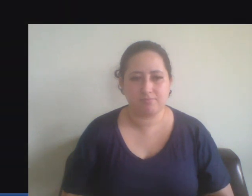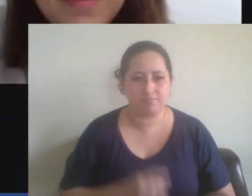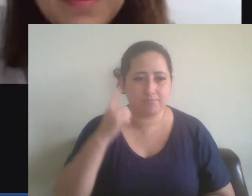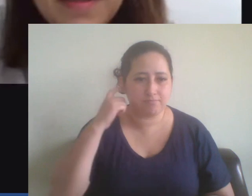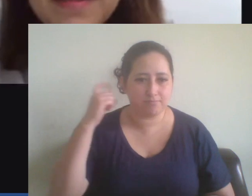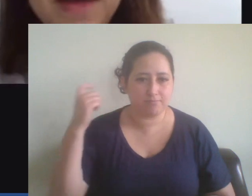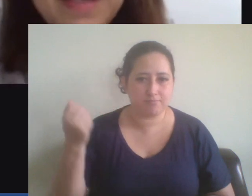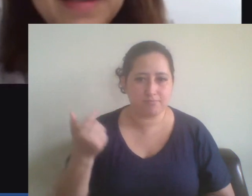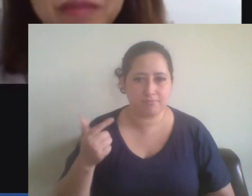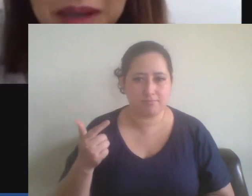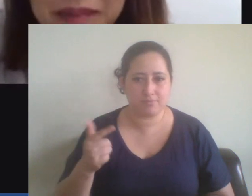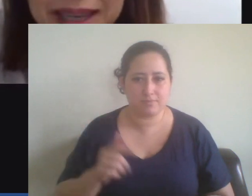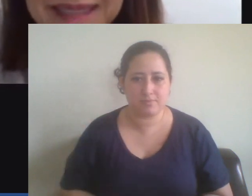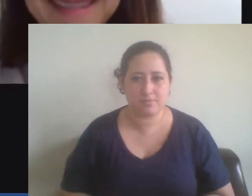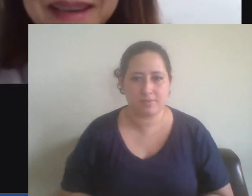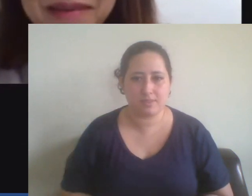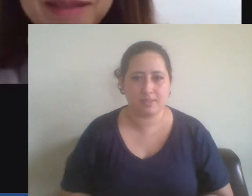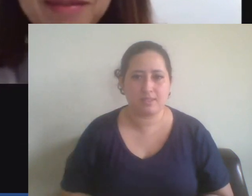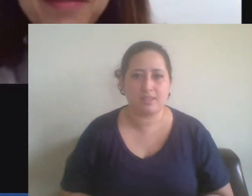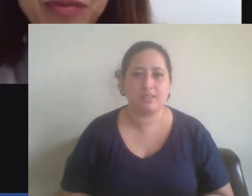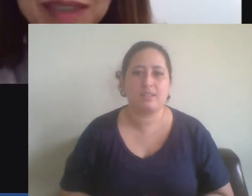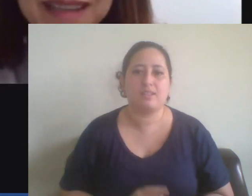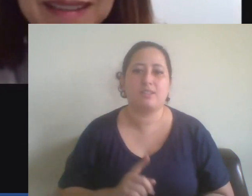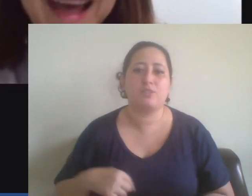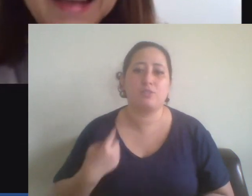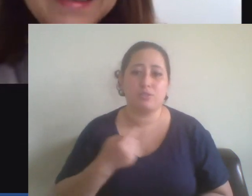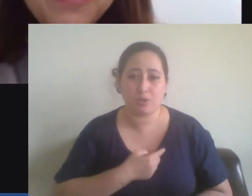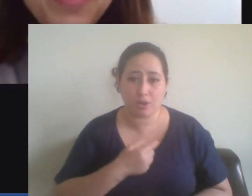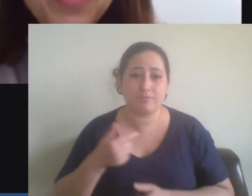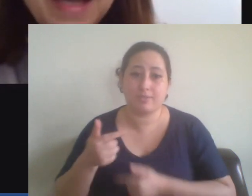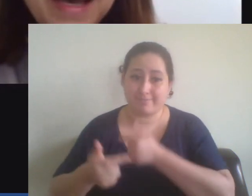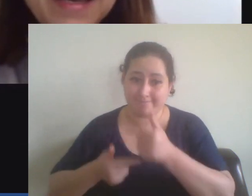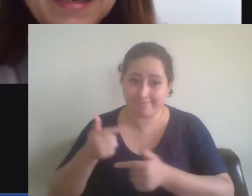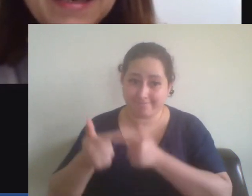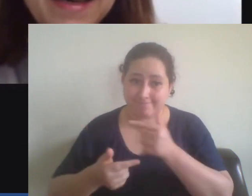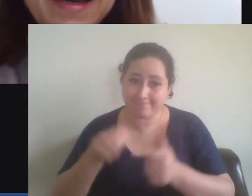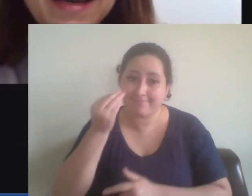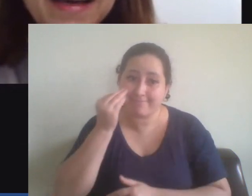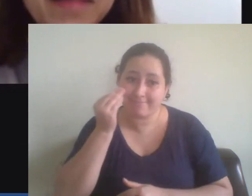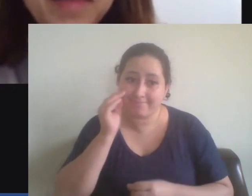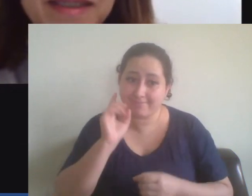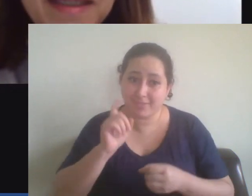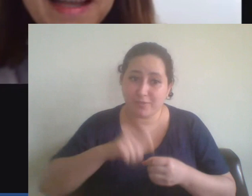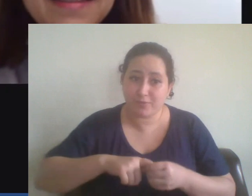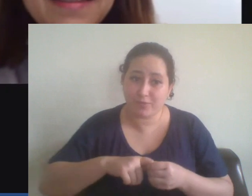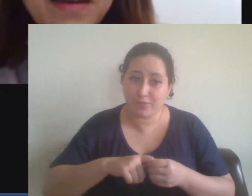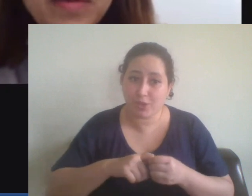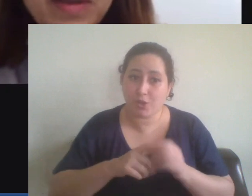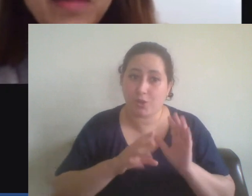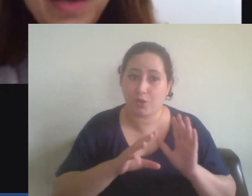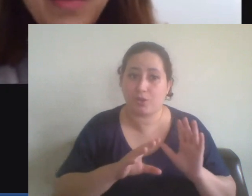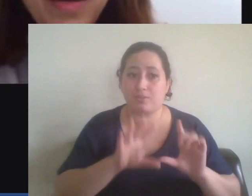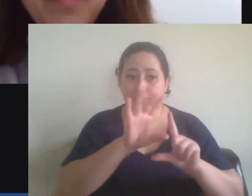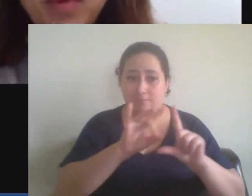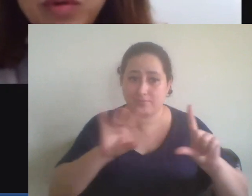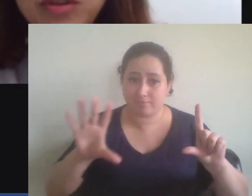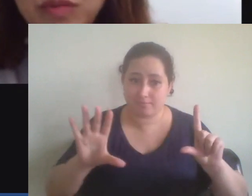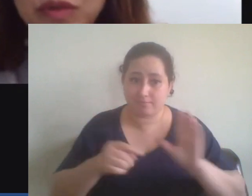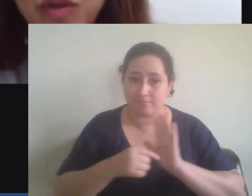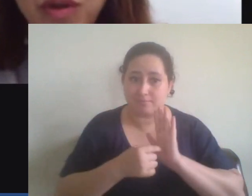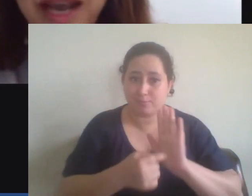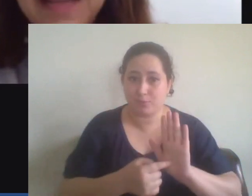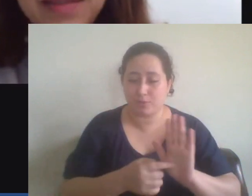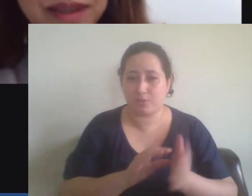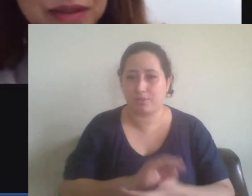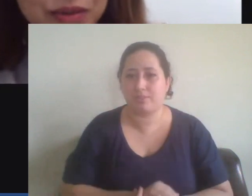Estamos aqui trabalhando para aparecer, mas vou tentar voltar aqui à apresentação. E agora há